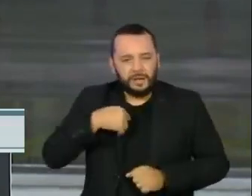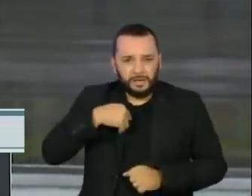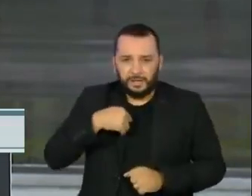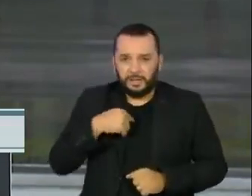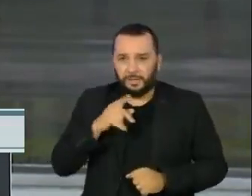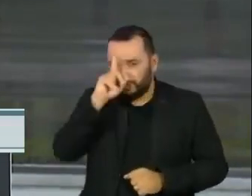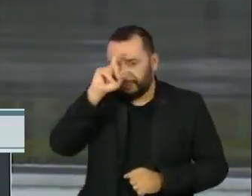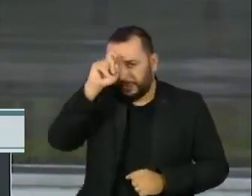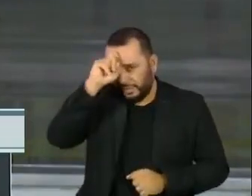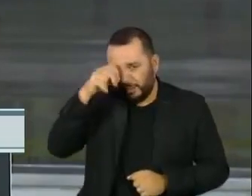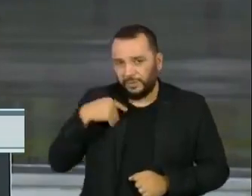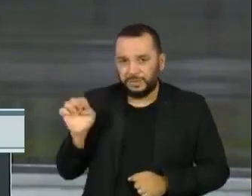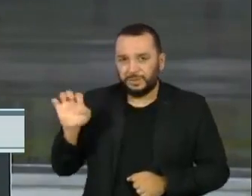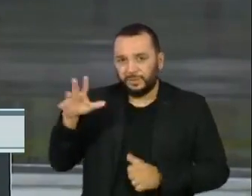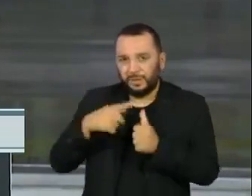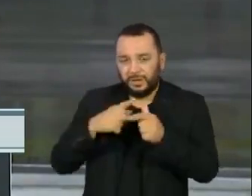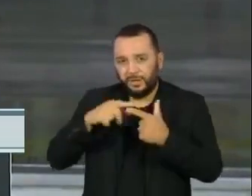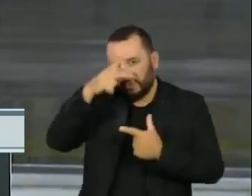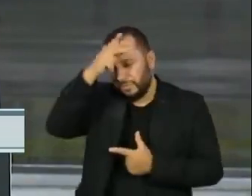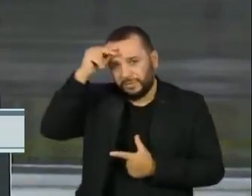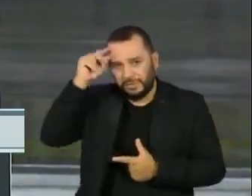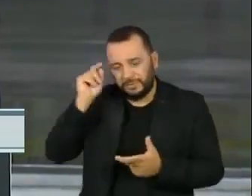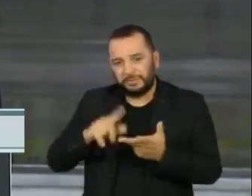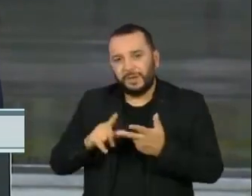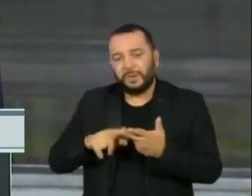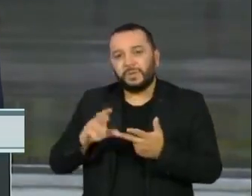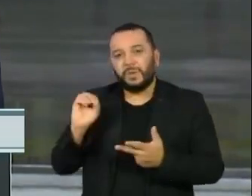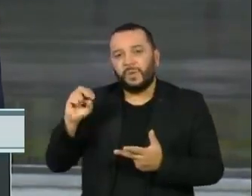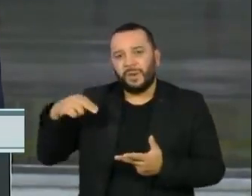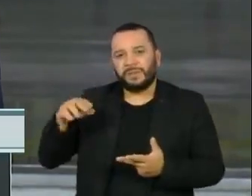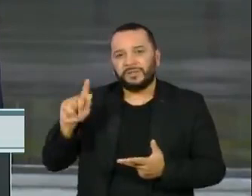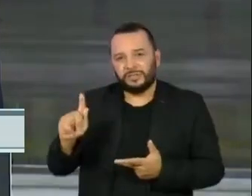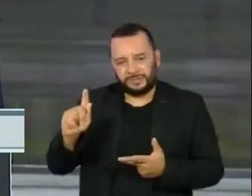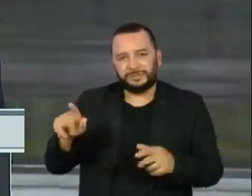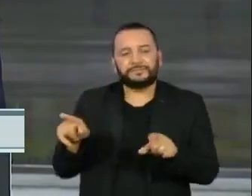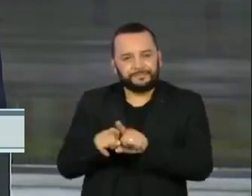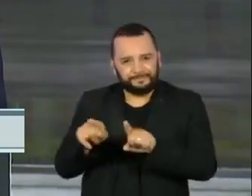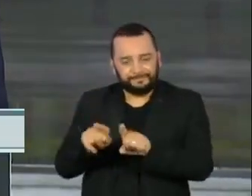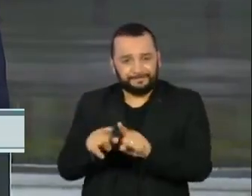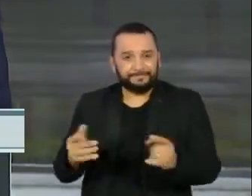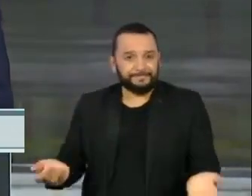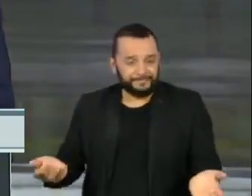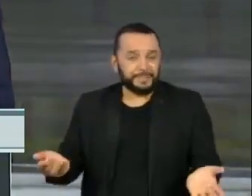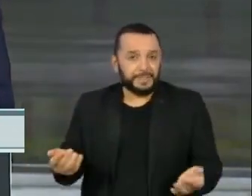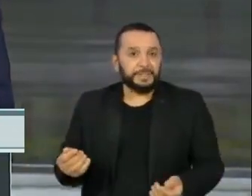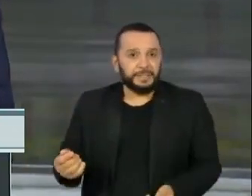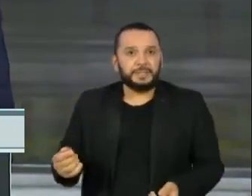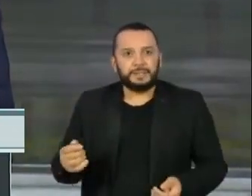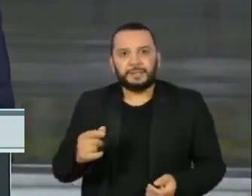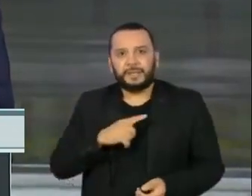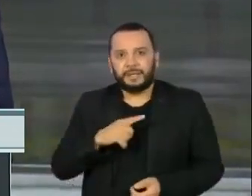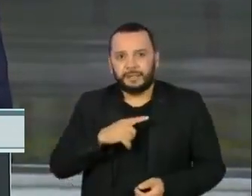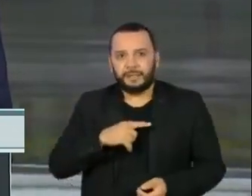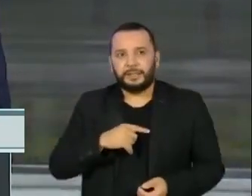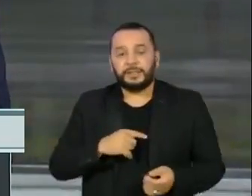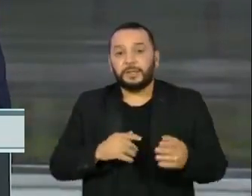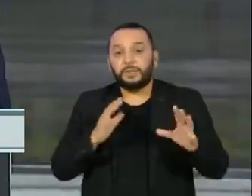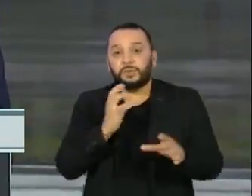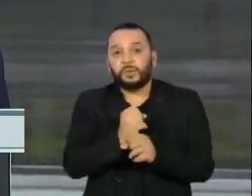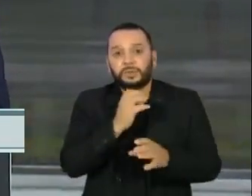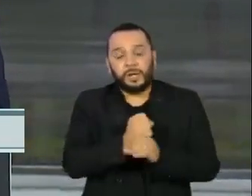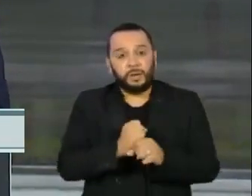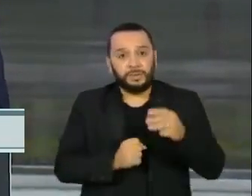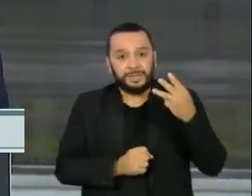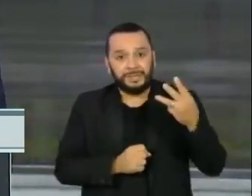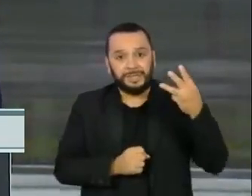e filantrópicos. E enfatizo destes 338, 167 de UTI.